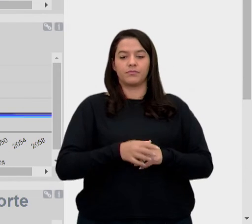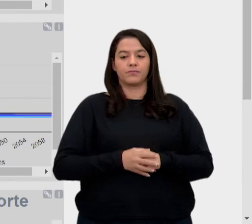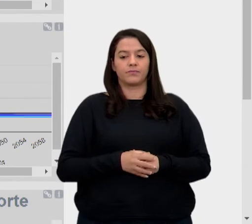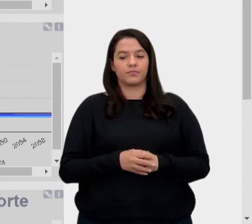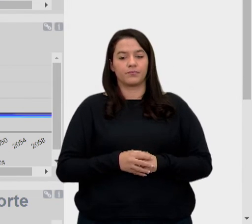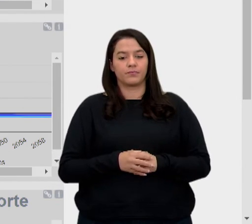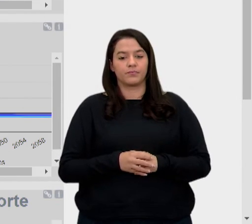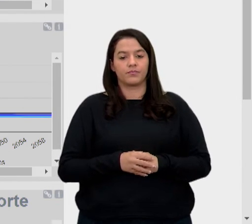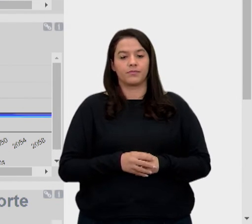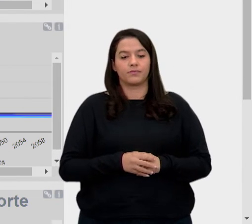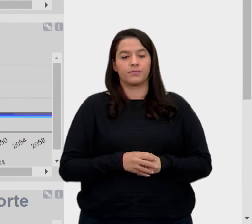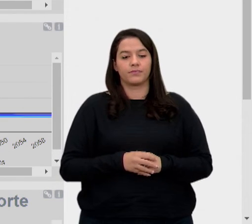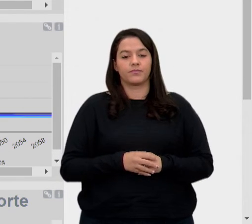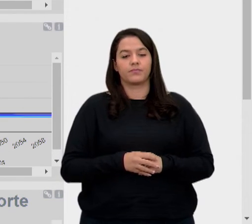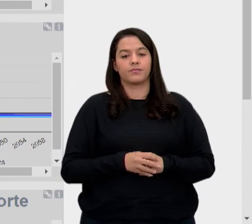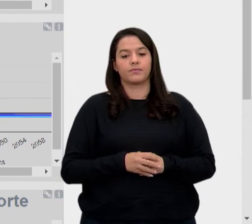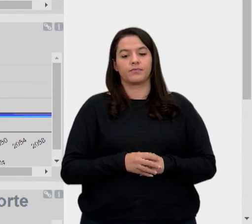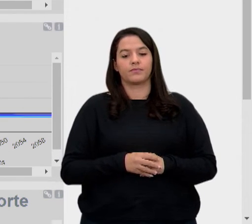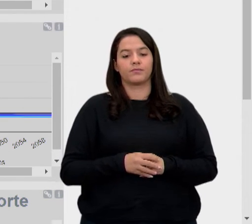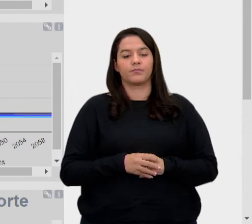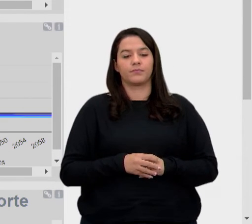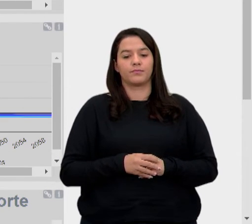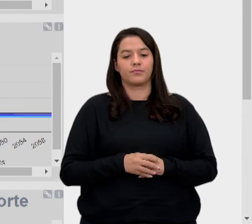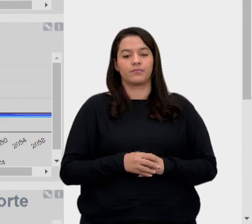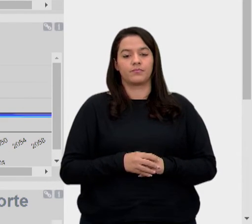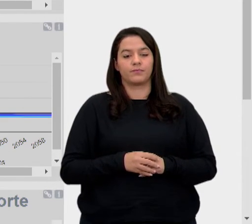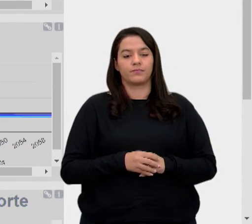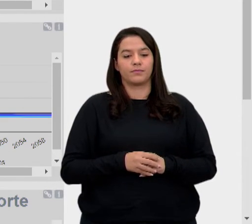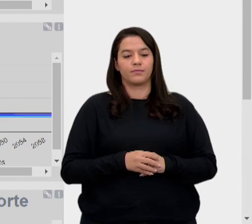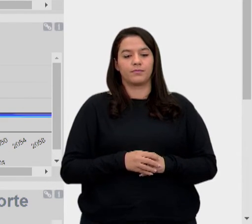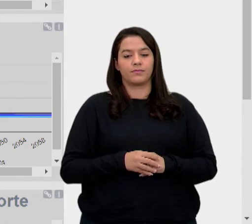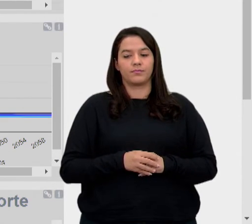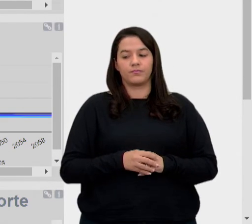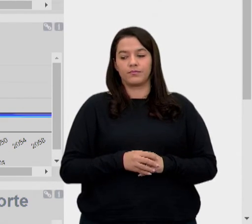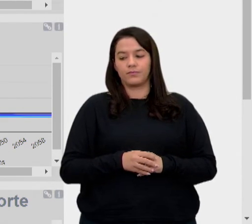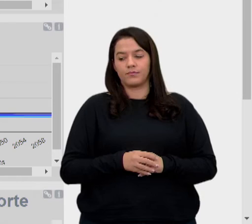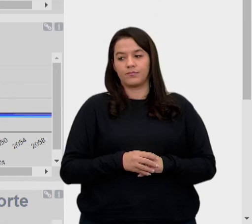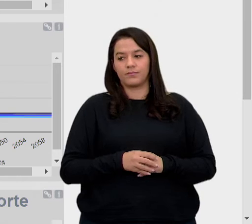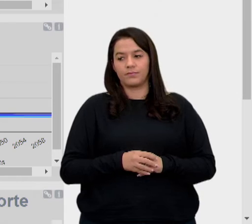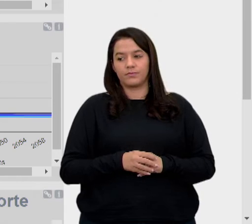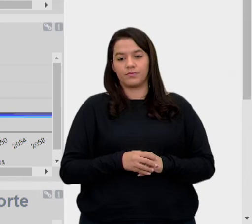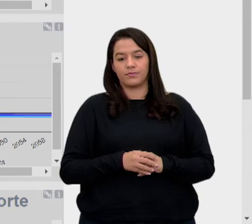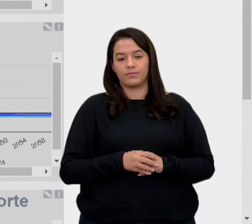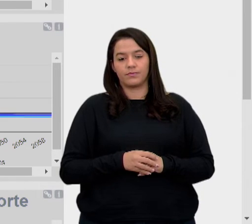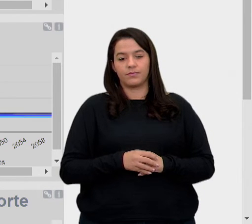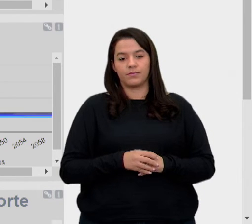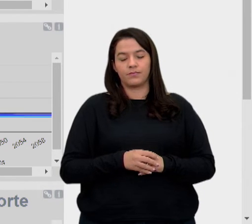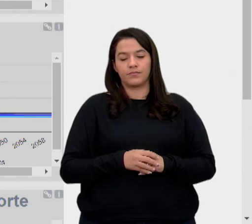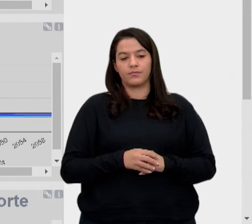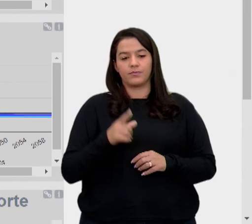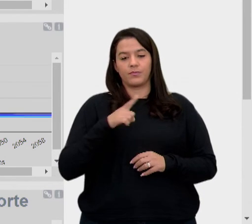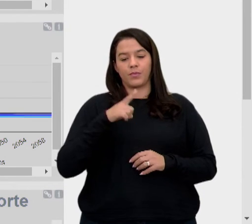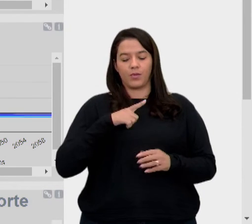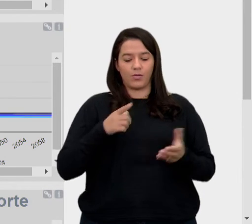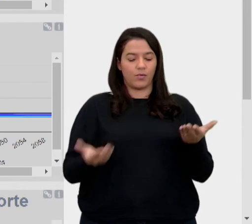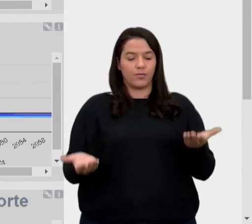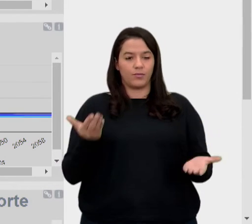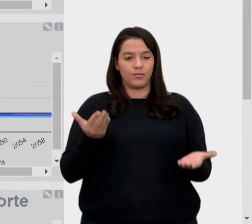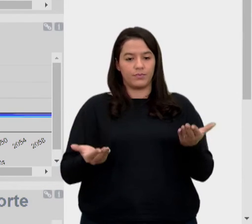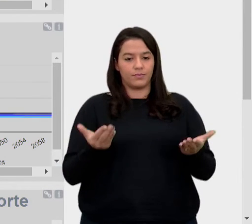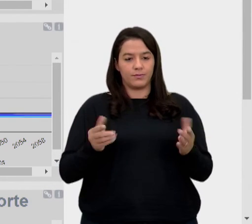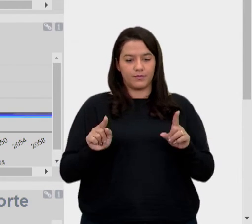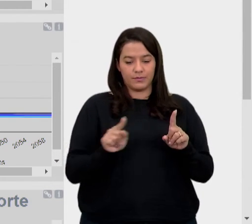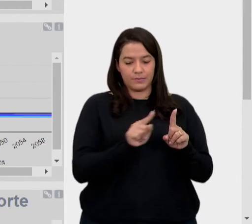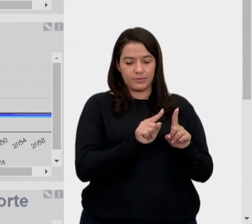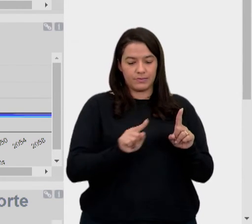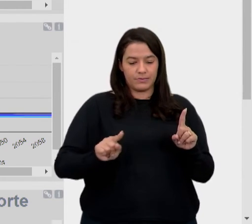total que tá no meio, né. Vamos aqui, total, 2019. Vamos ver se eu tenho equilíbrio emocional pra fazer aqui.